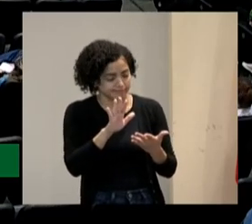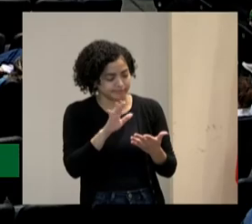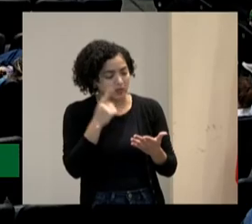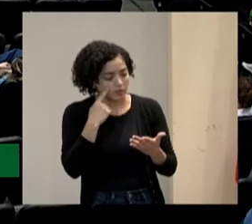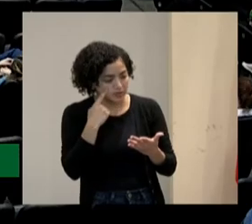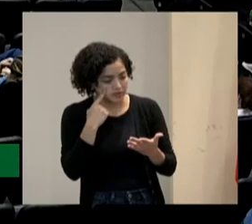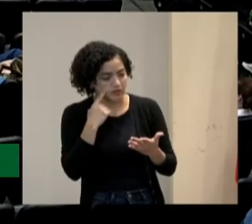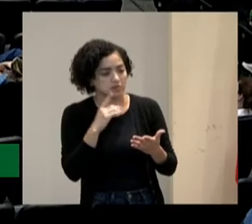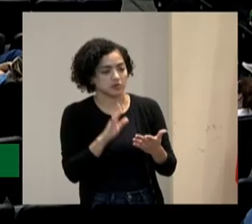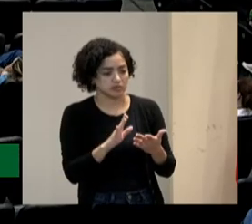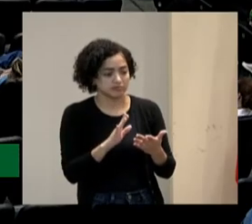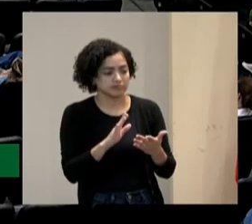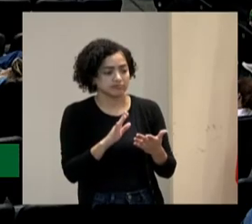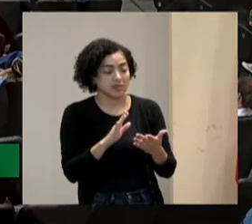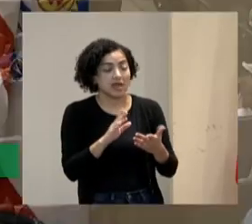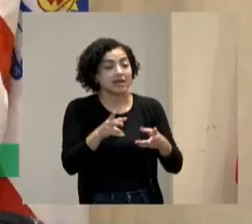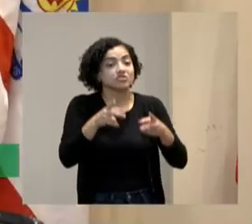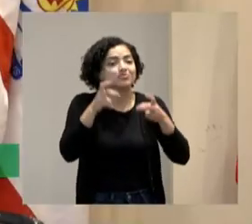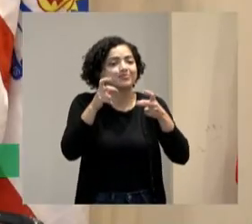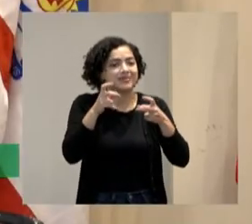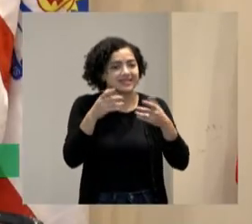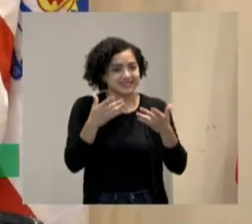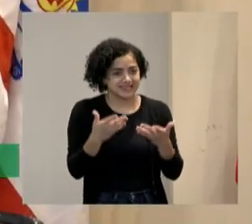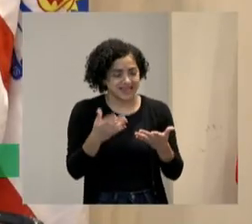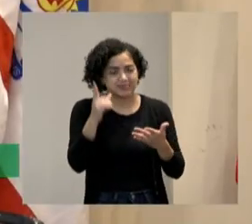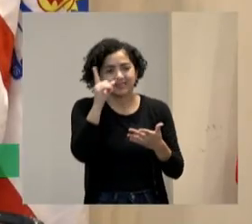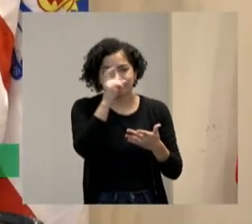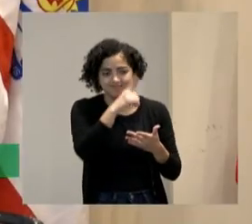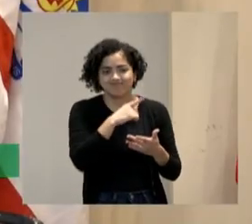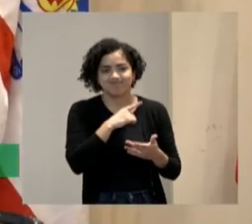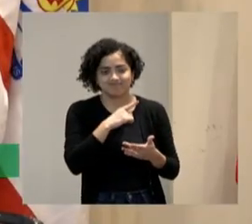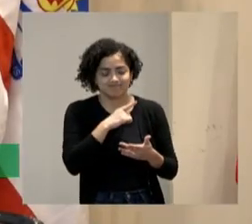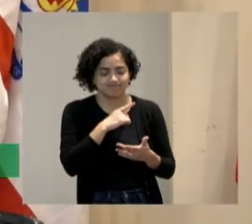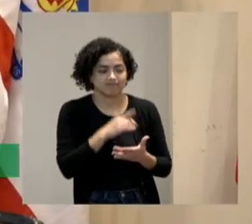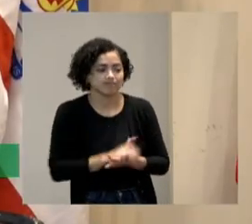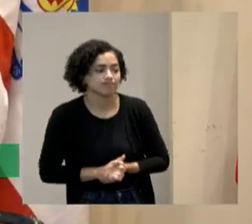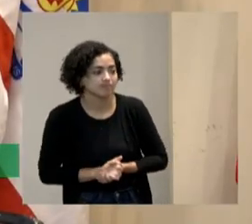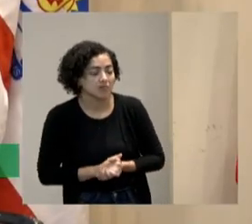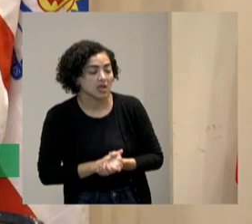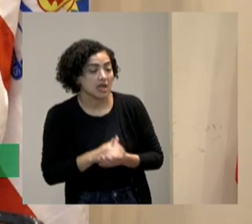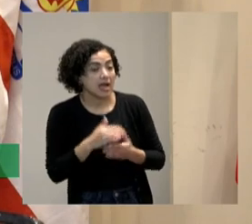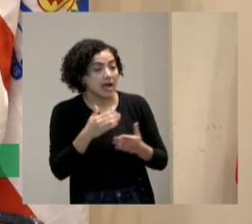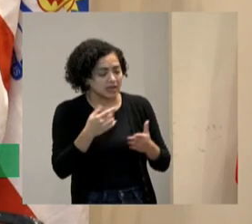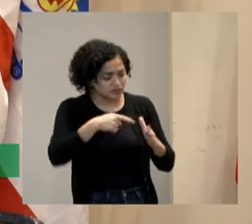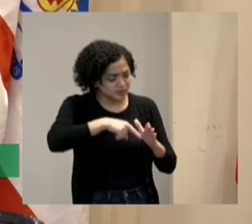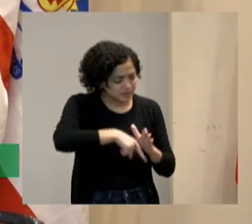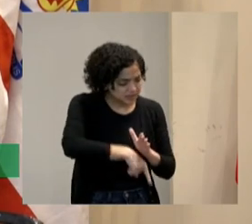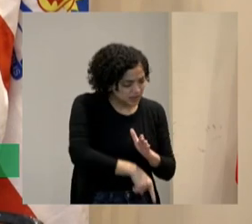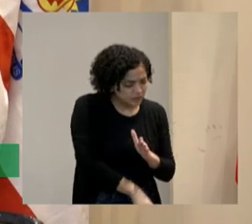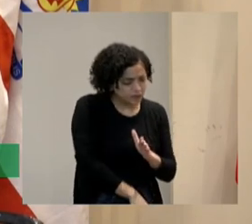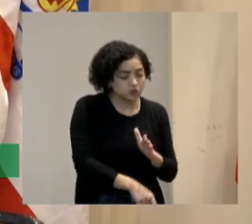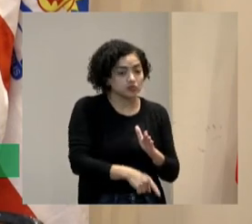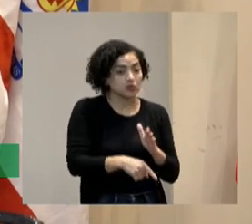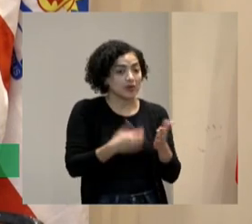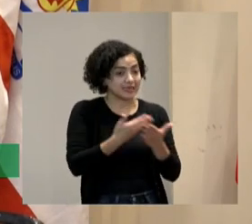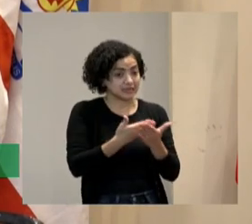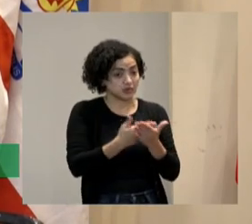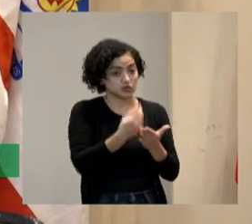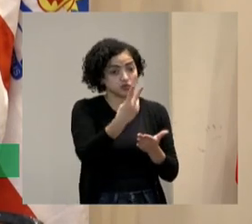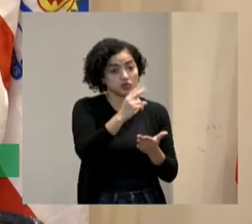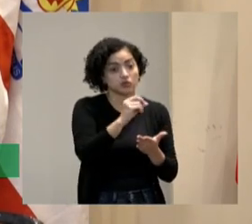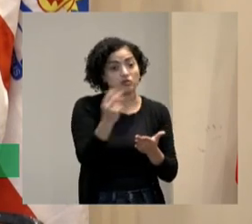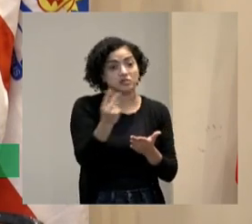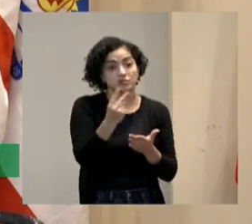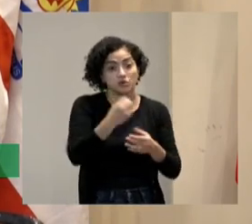Que bom. Mas a gente começa a perceber que realmente tem uma dificuldade. E aí eu fui um pouco mais a fundo. Esse estudo é de 2022, tá?